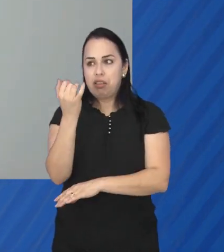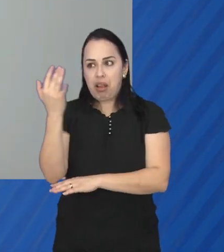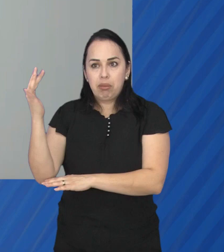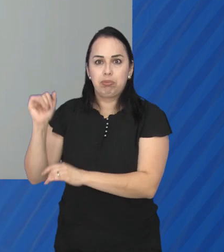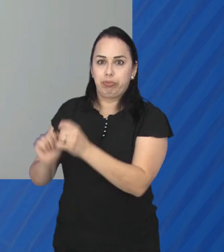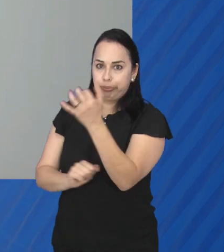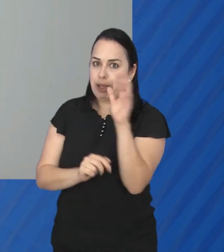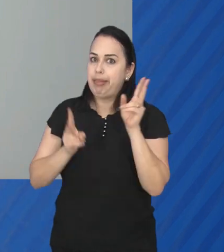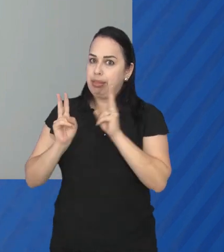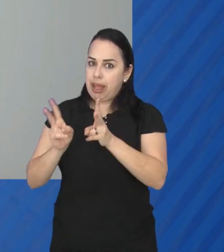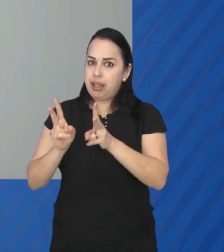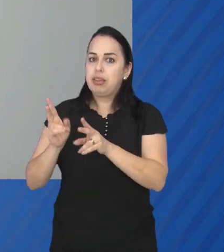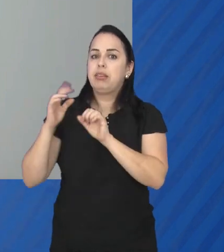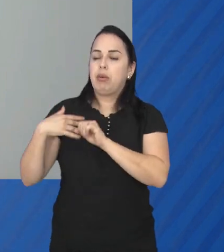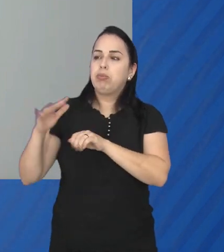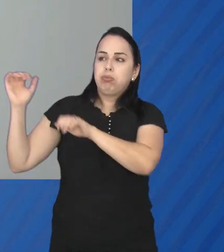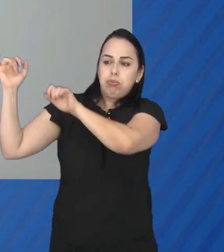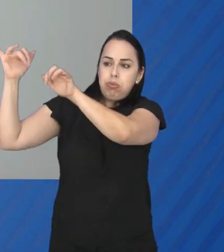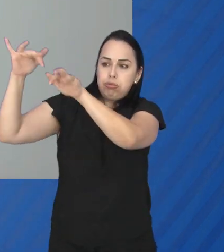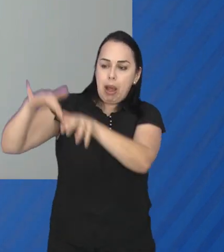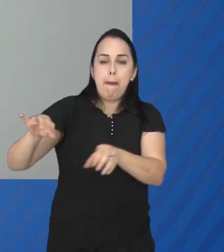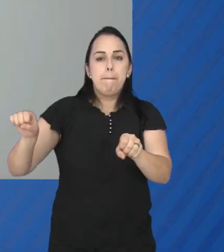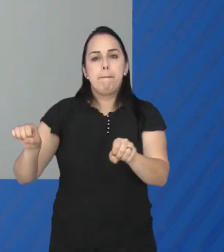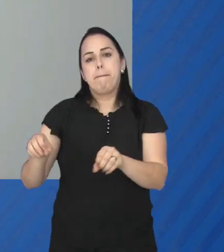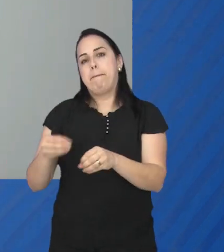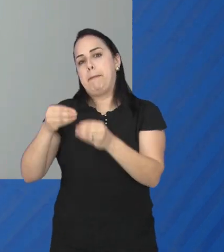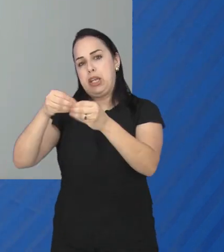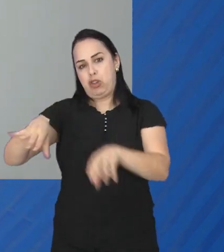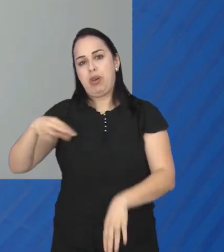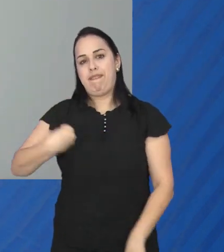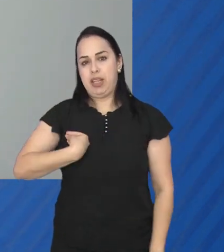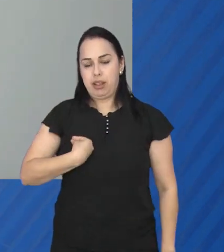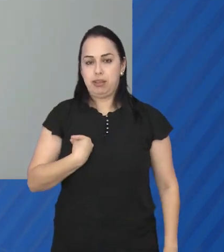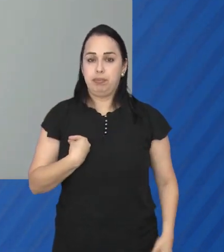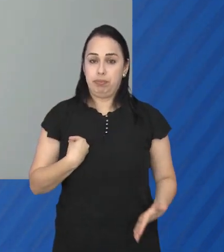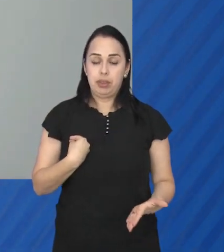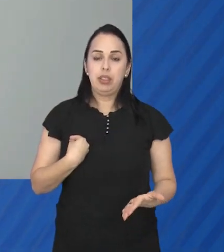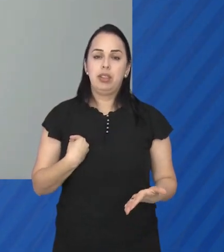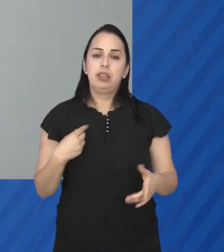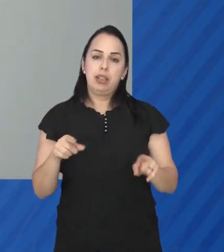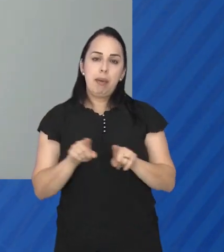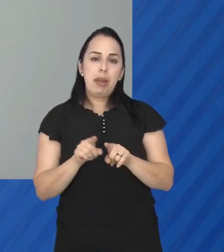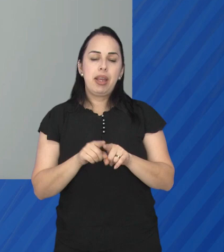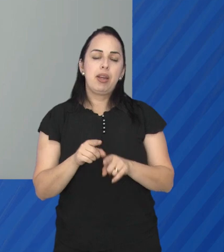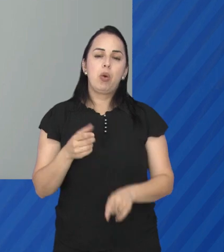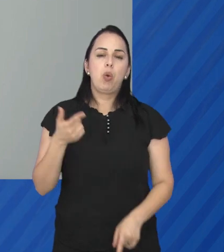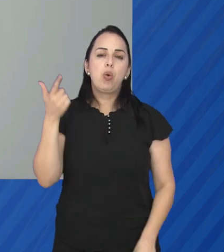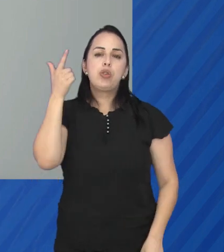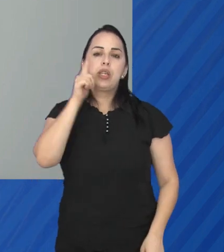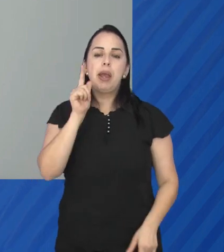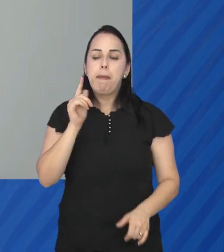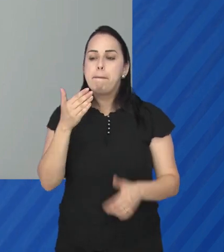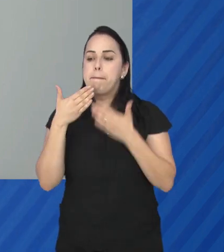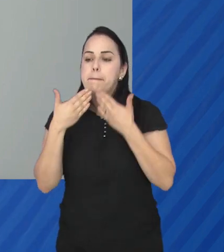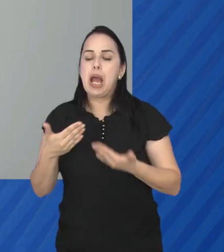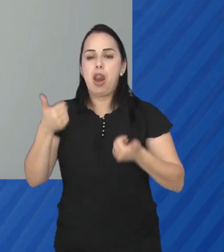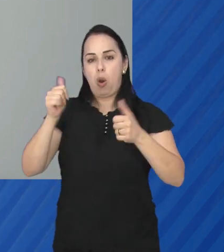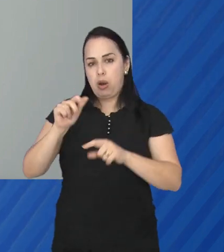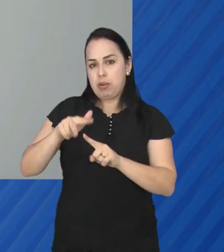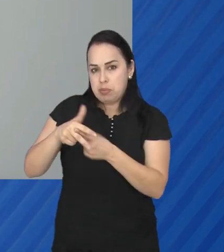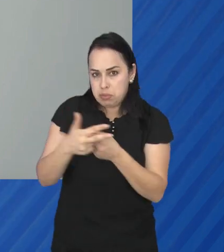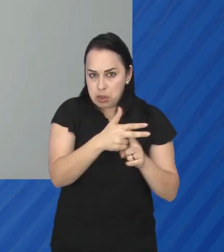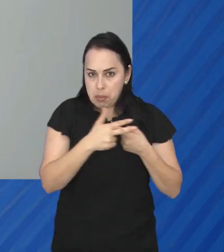áreas de preservação permanente, colocando em risco a sua própria vida. Uma maneira de se conseguir isso, melhorar essa condição,